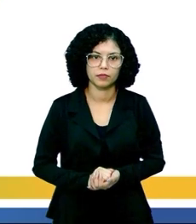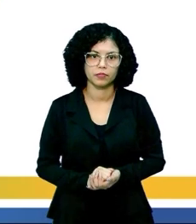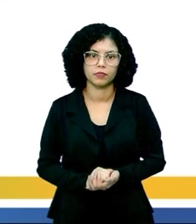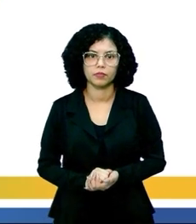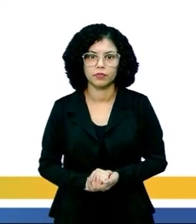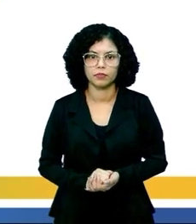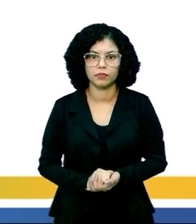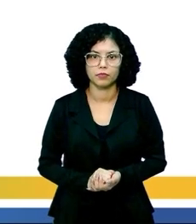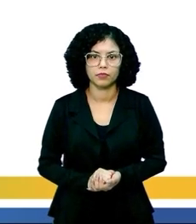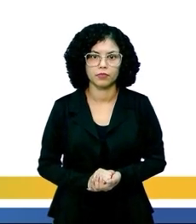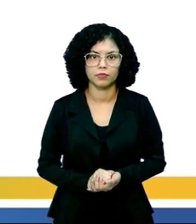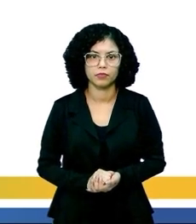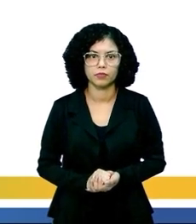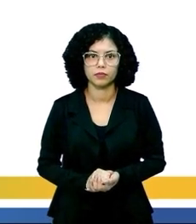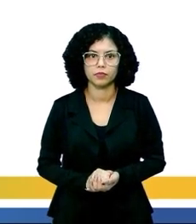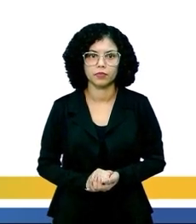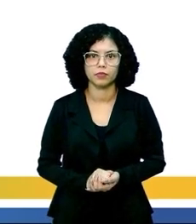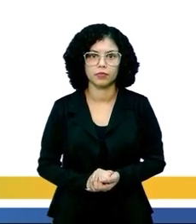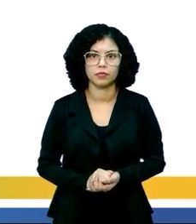Então, continuando.